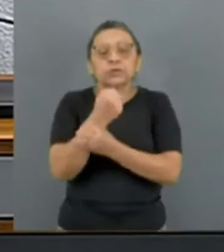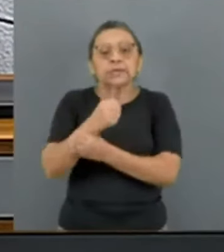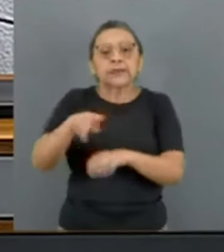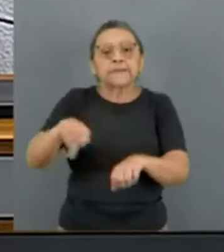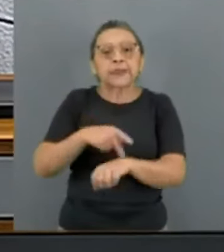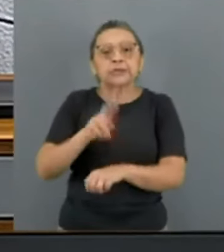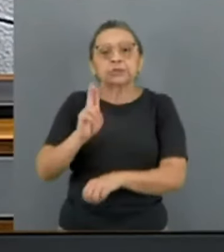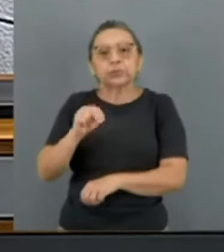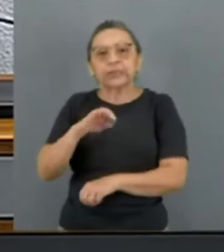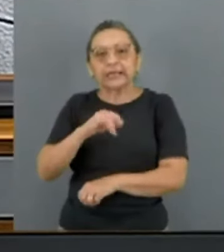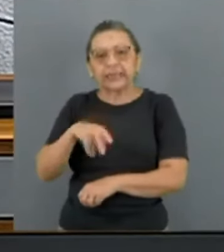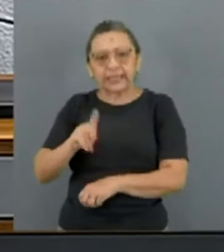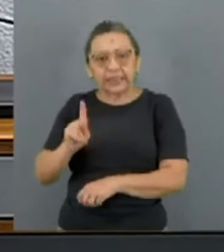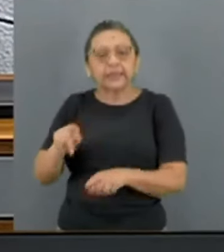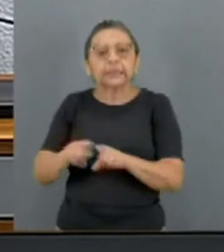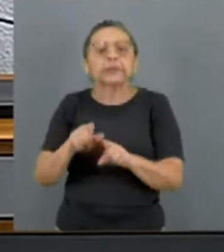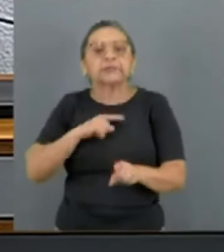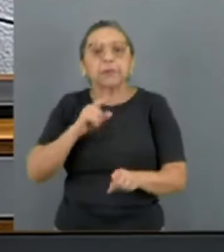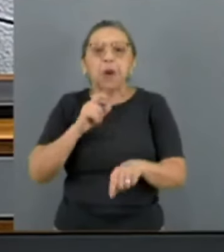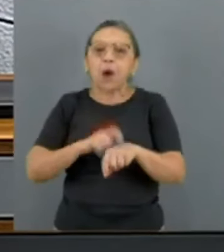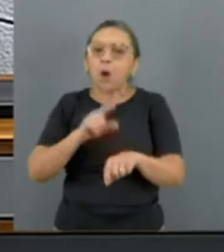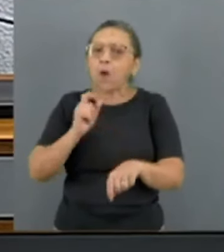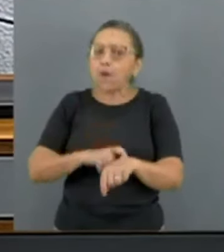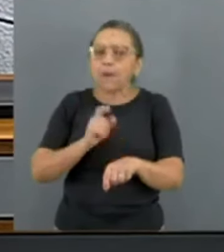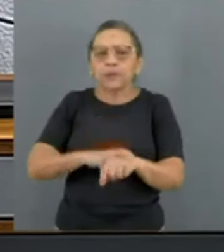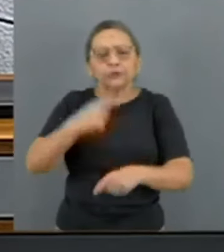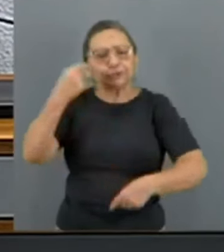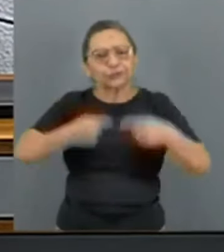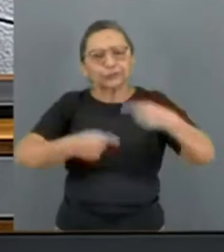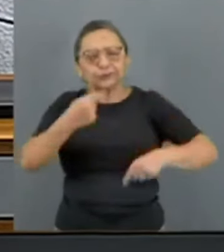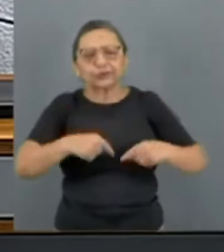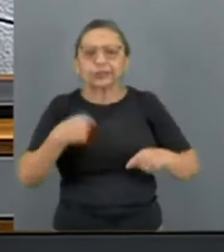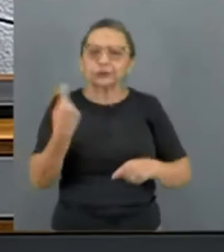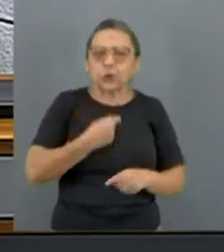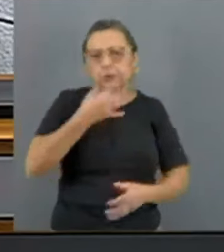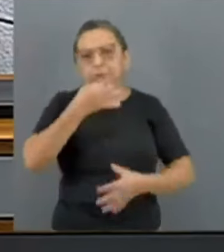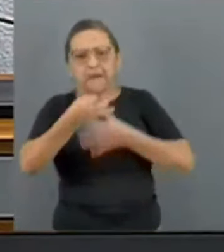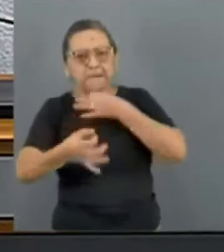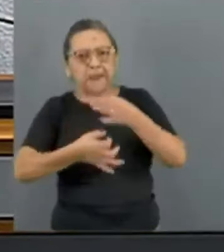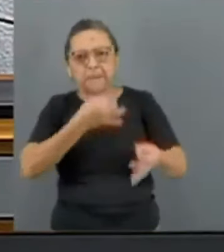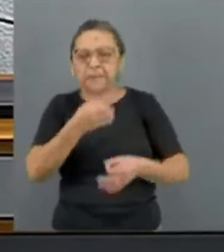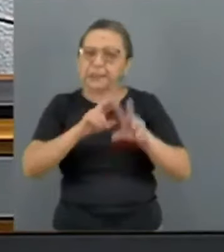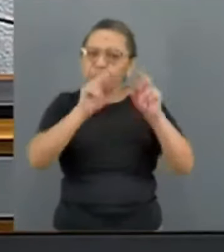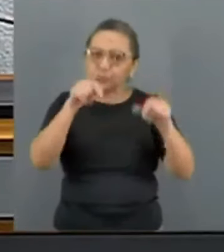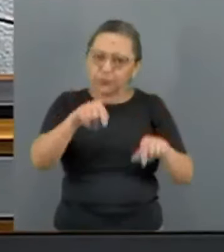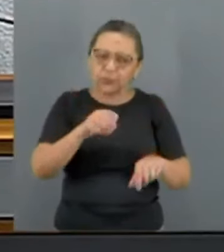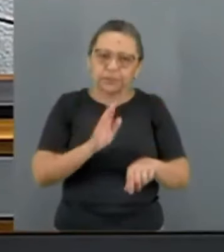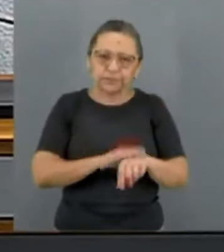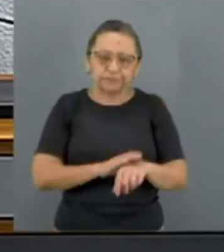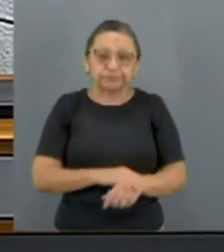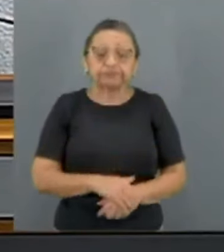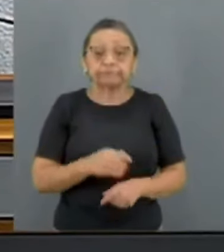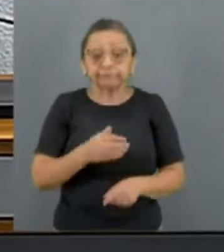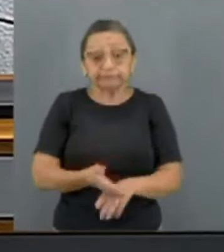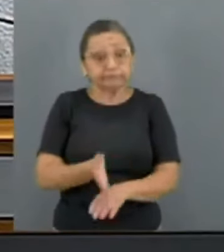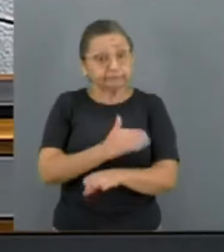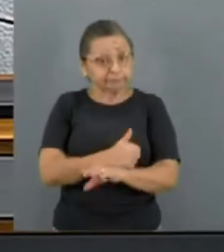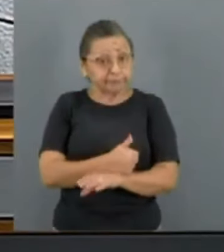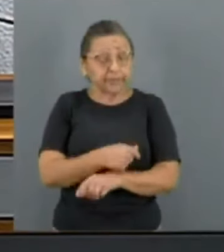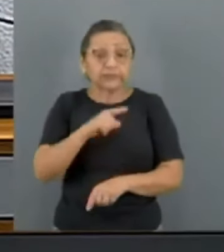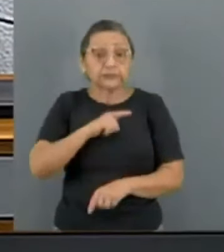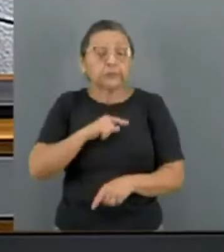em que tivemos a ocasião de discutir as nossas posições sobre a questão. Anteriormente,